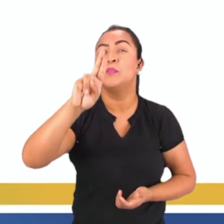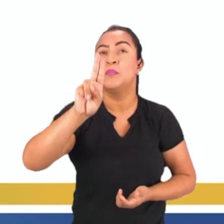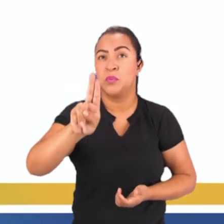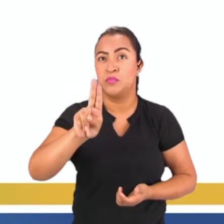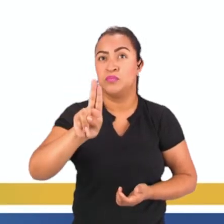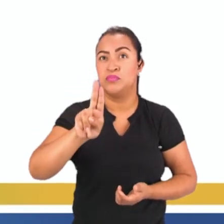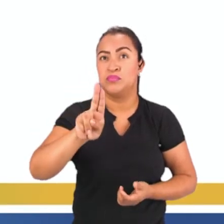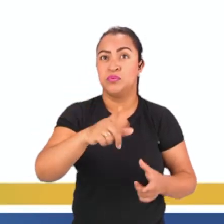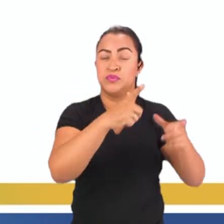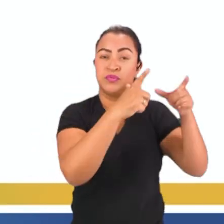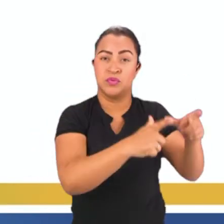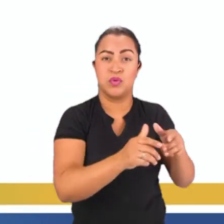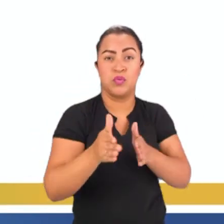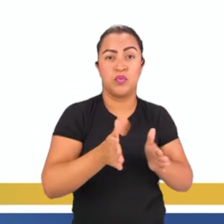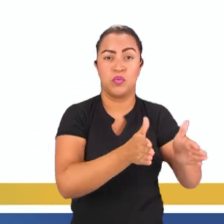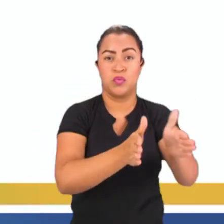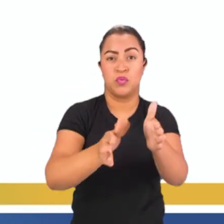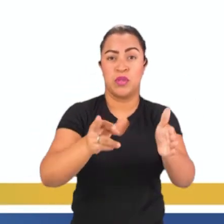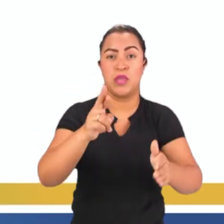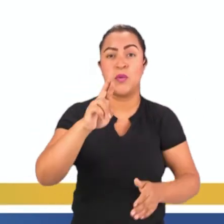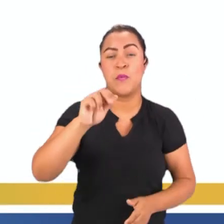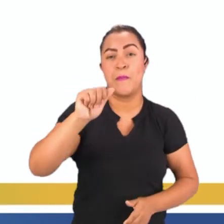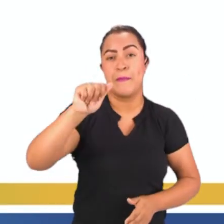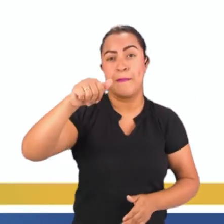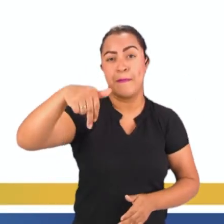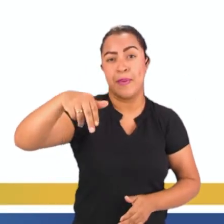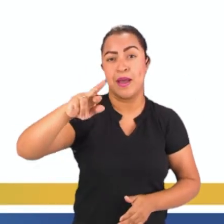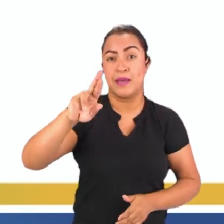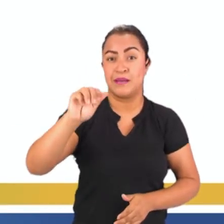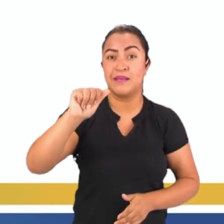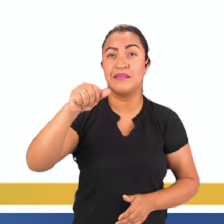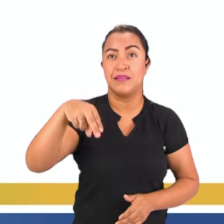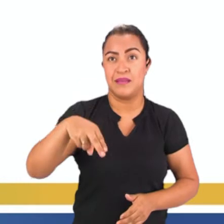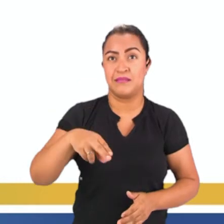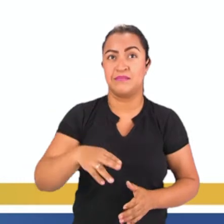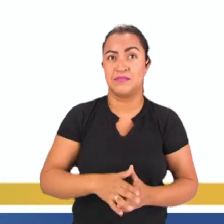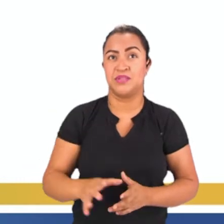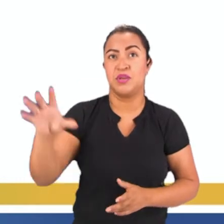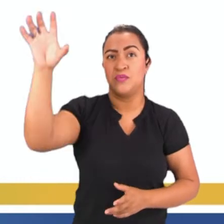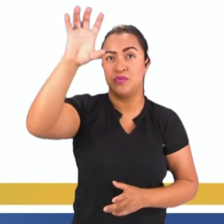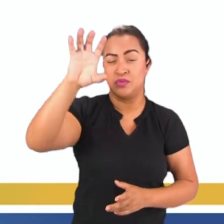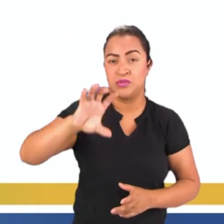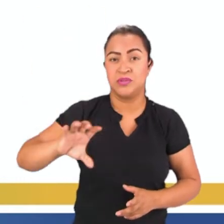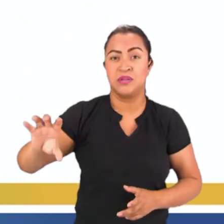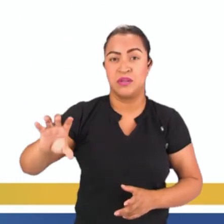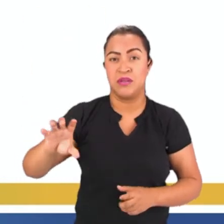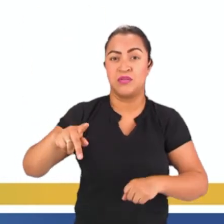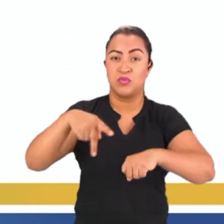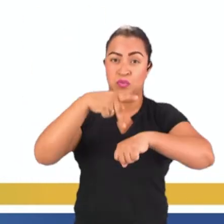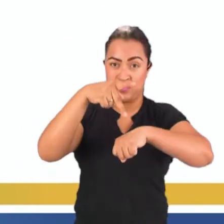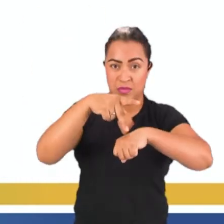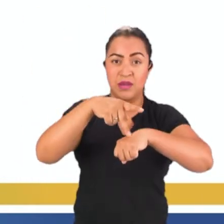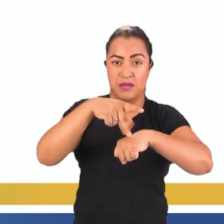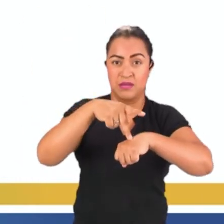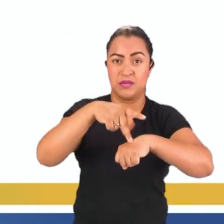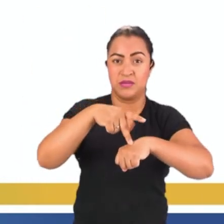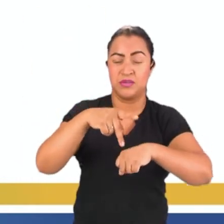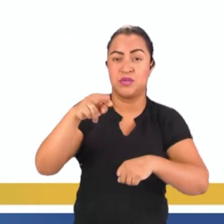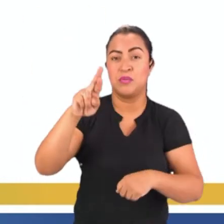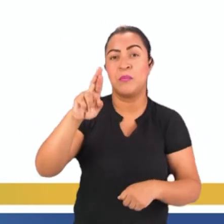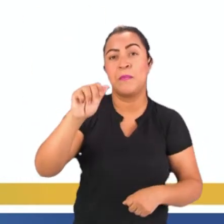localizada no Rio Paraná, compreende parte do Estado do Paraná e parte do Paraguai. Por isso, gente, que é chamada de